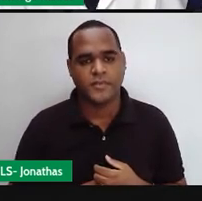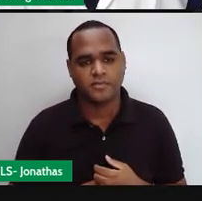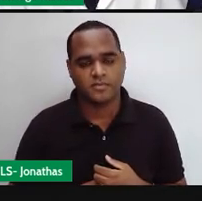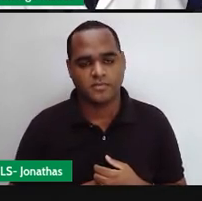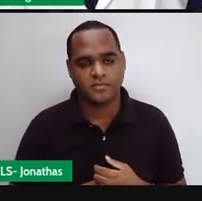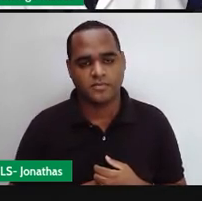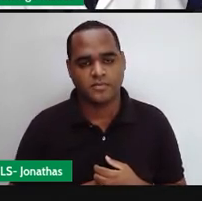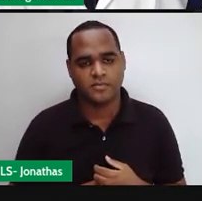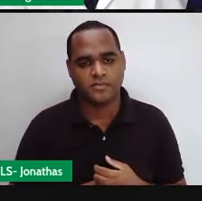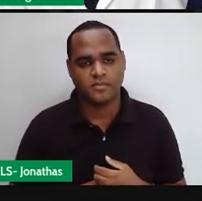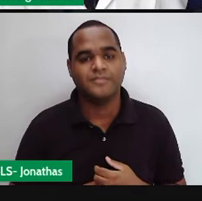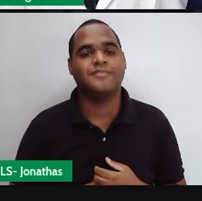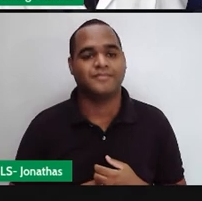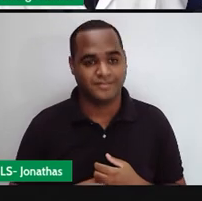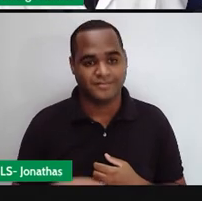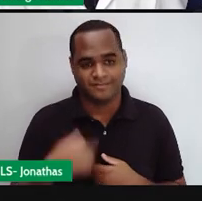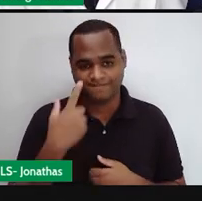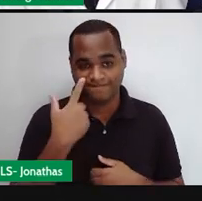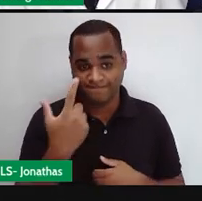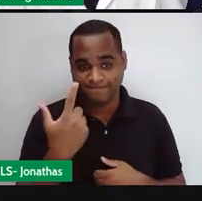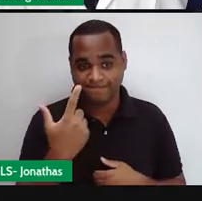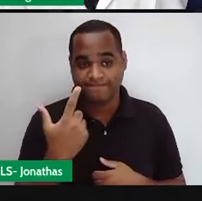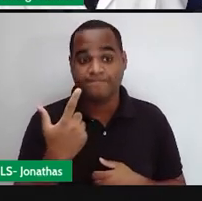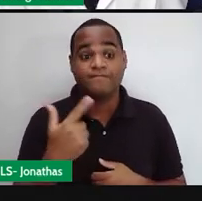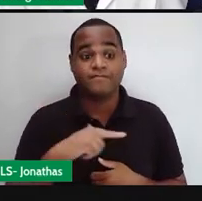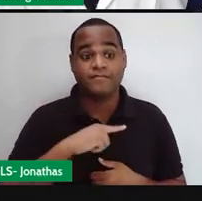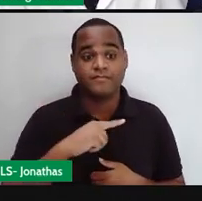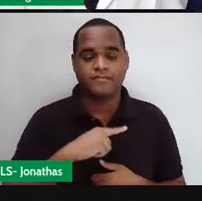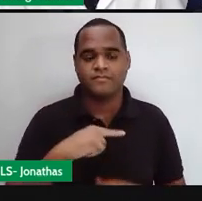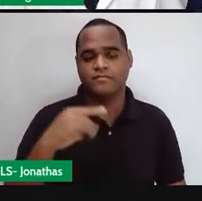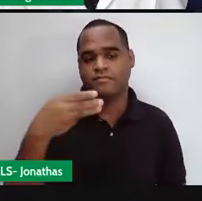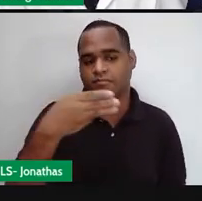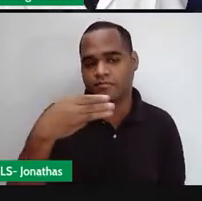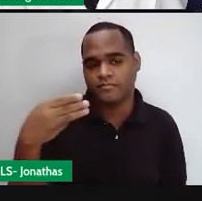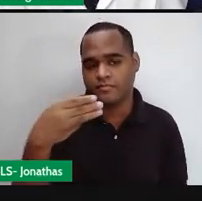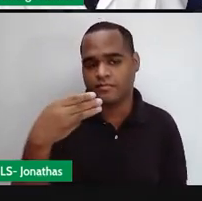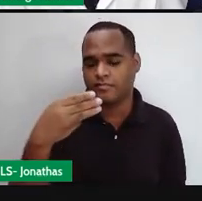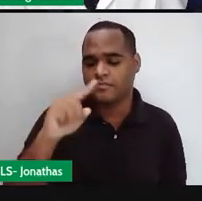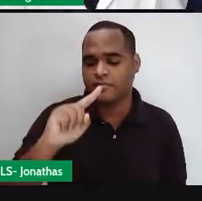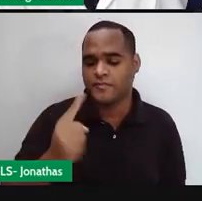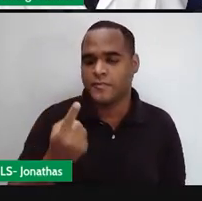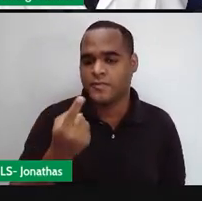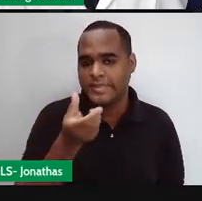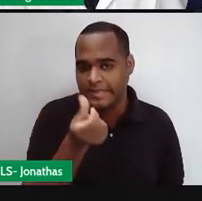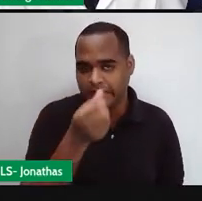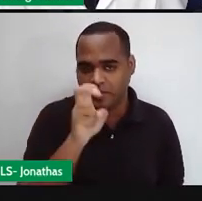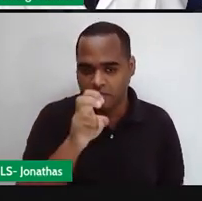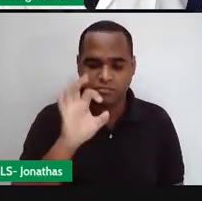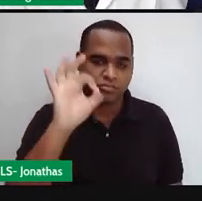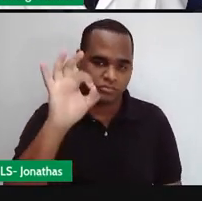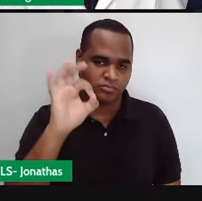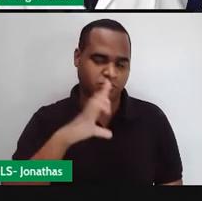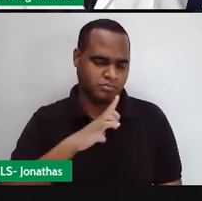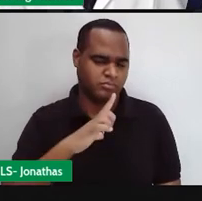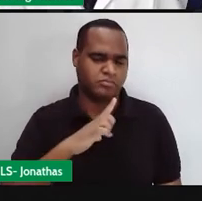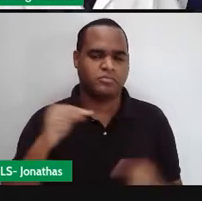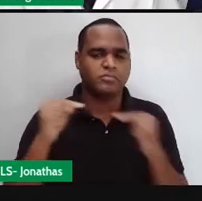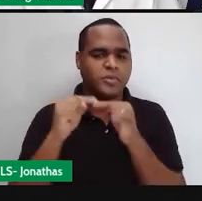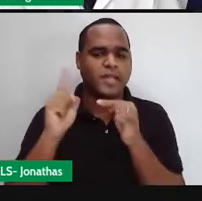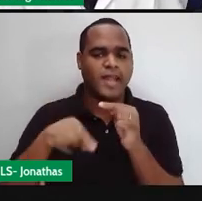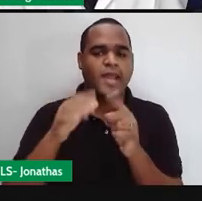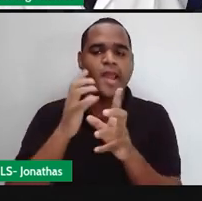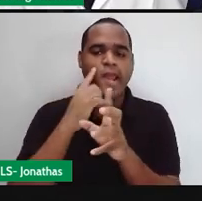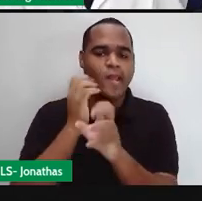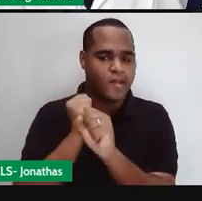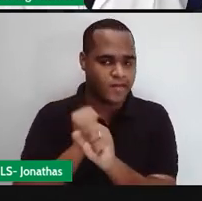Aqui, olha só. Deu 33,65 graus. Esse ângulozinho que a gente acabou